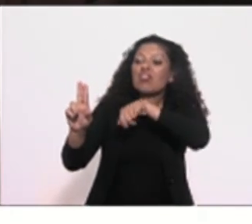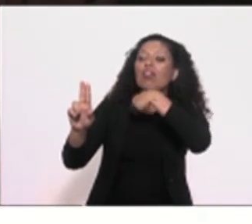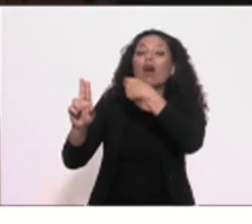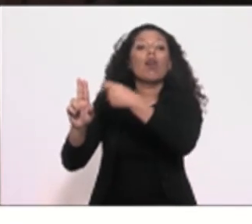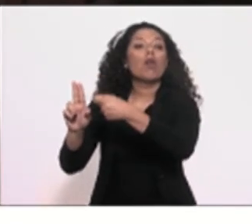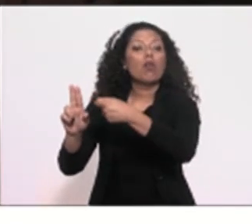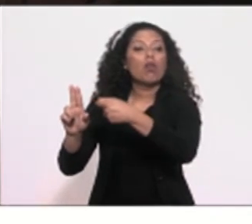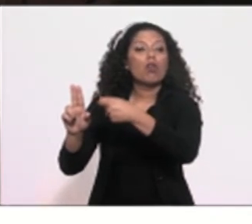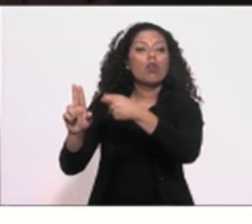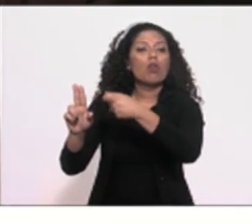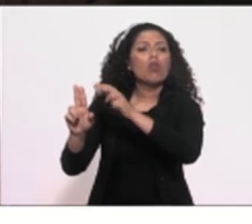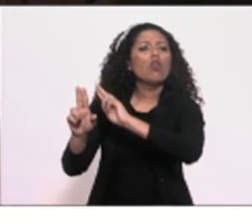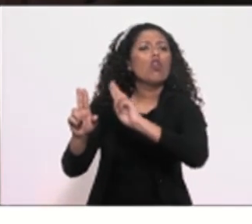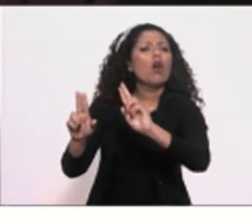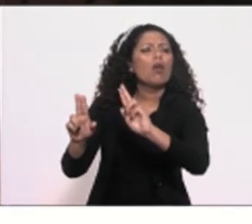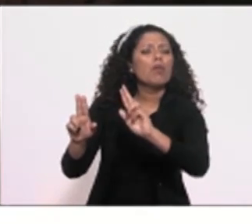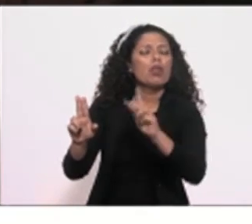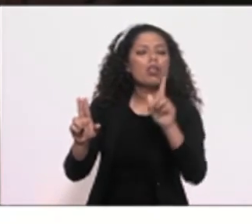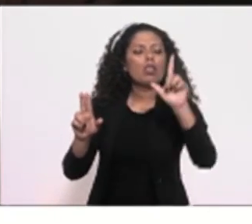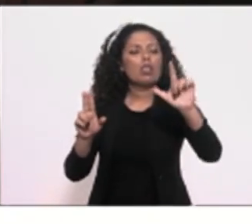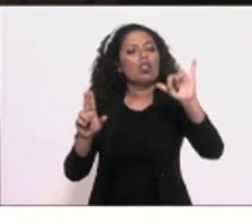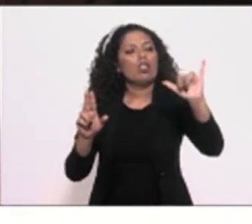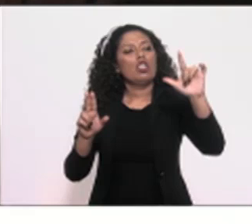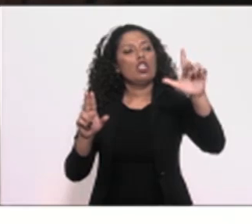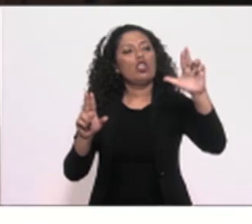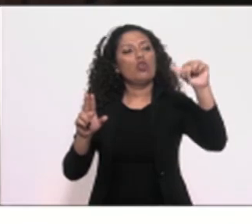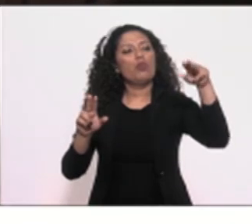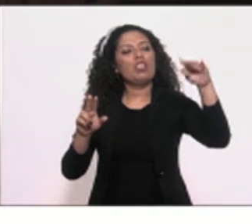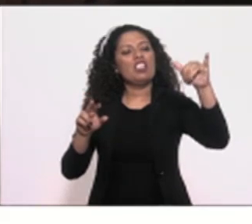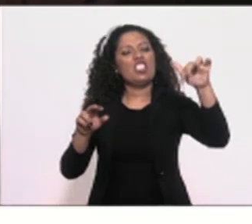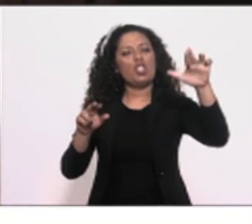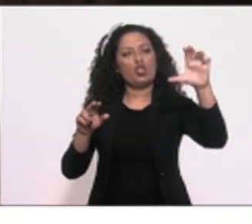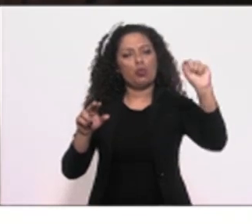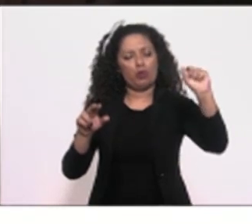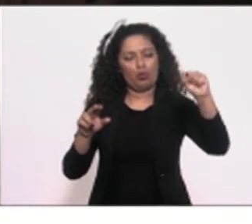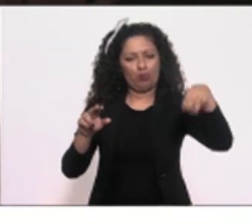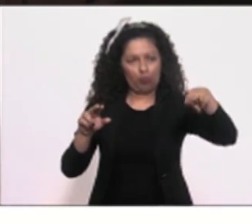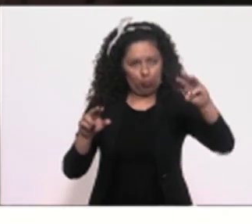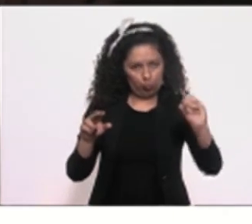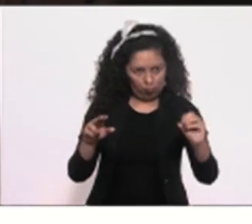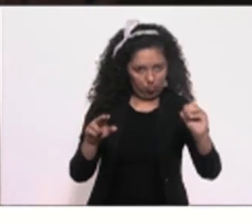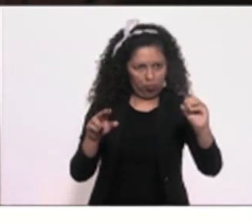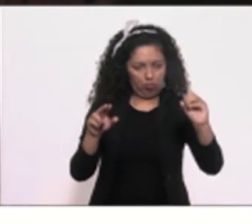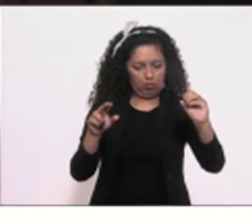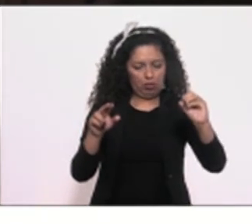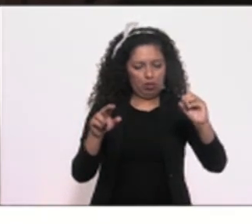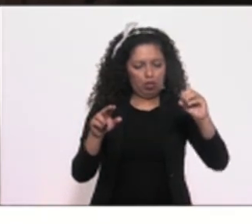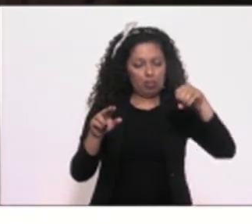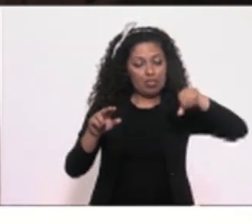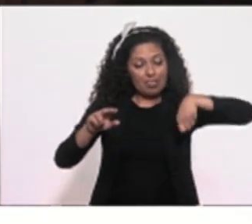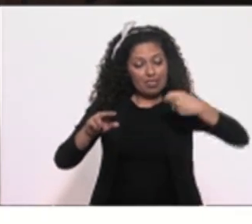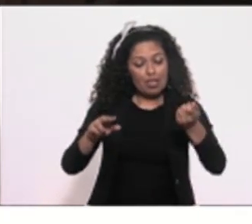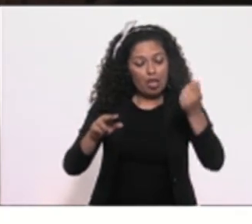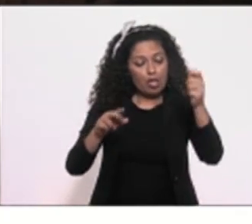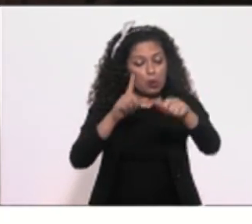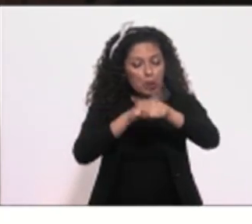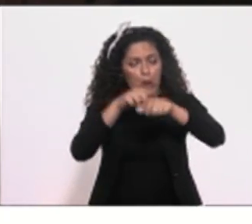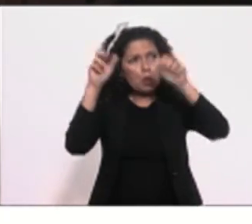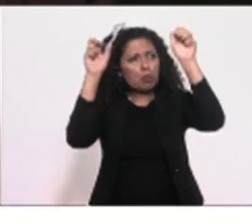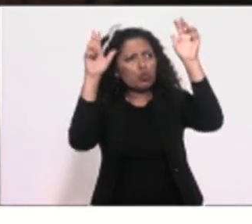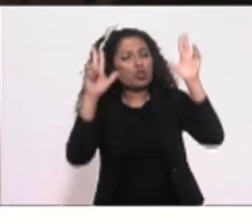E no berço dessa história, veio um